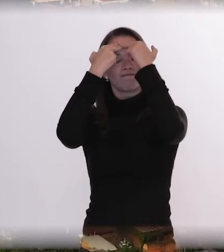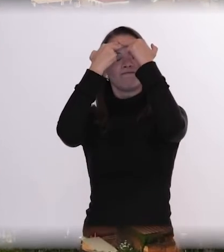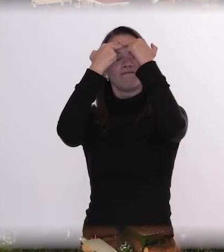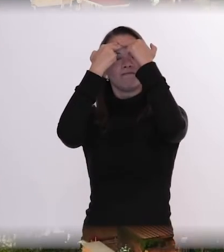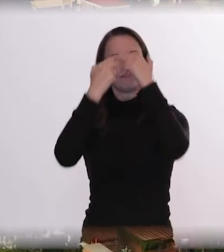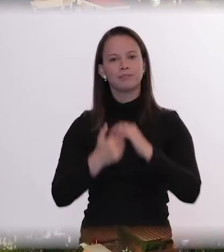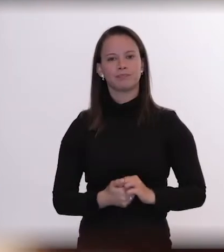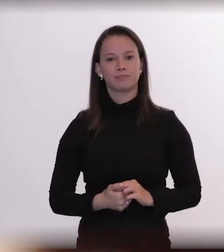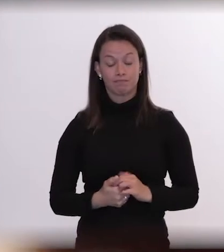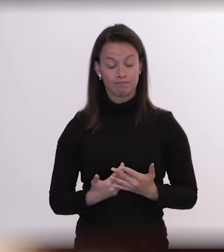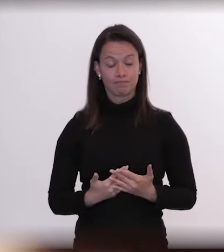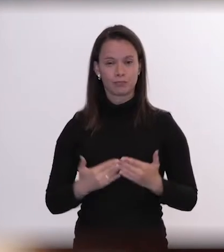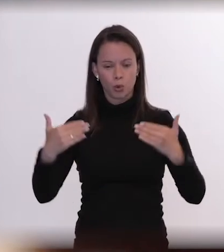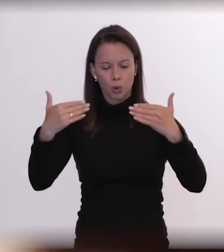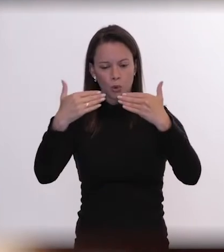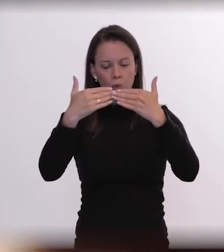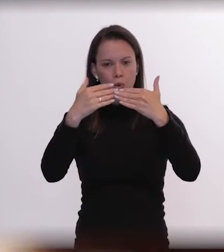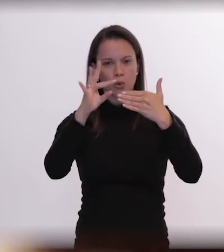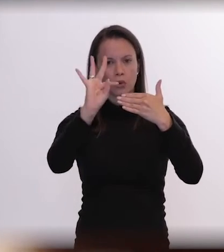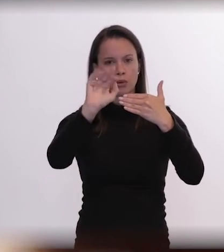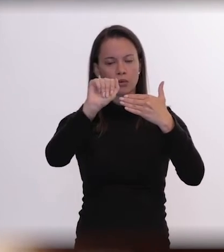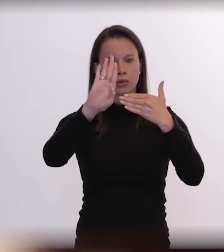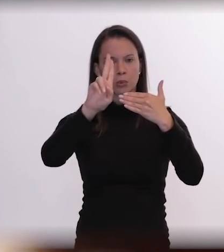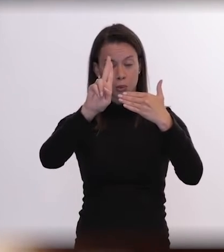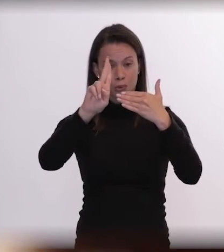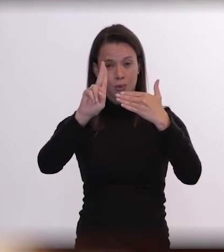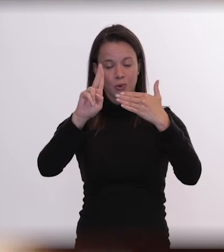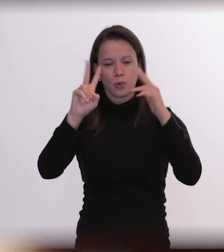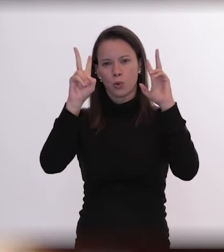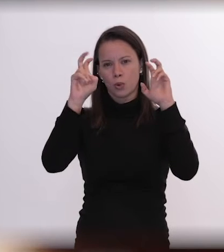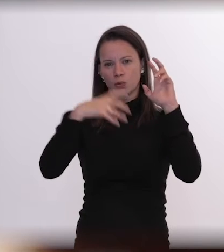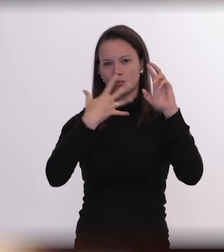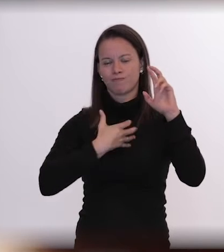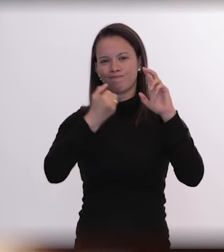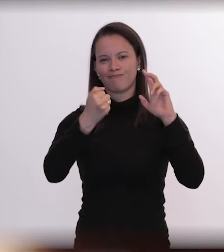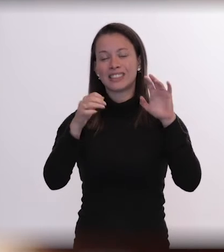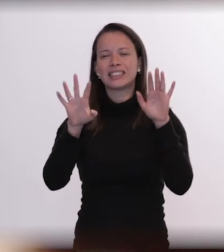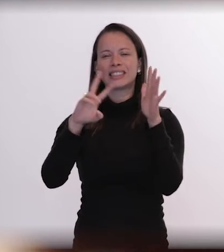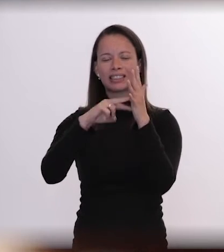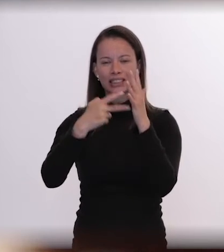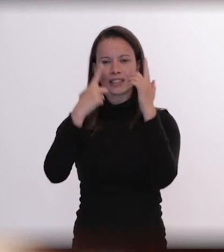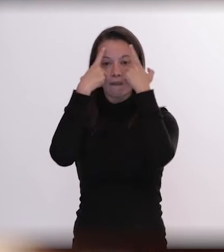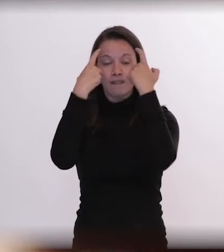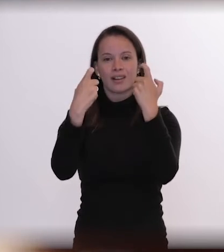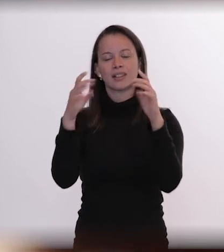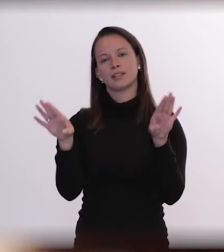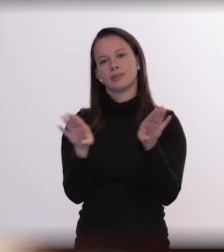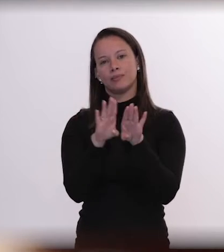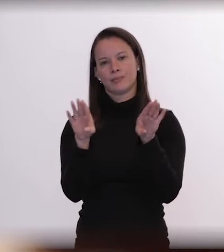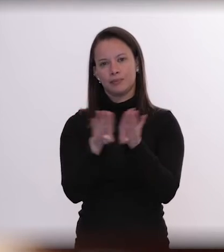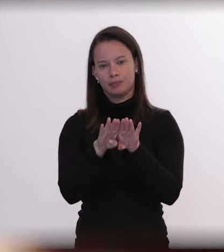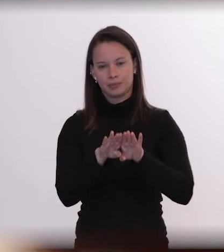o tabu é uma forma de violência que impede que as pessoas que estão às voltas com a questão do